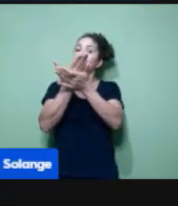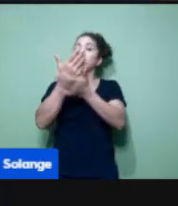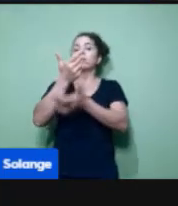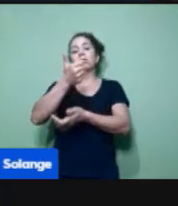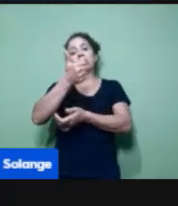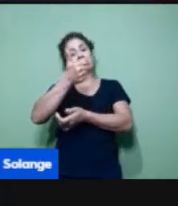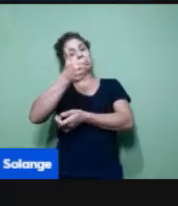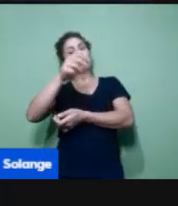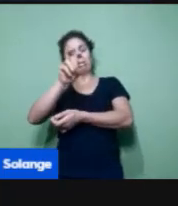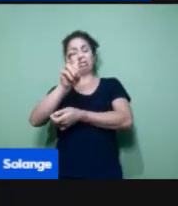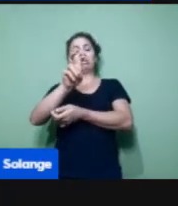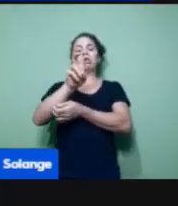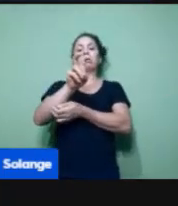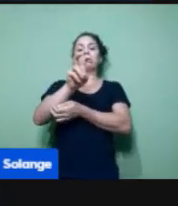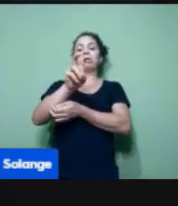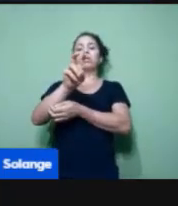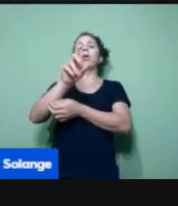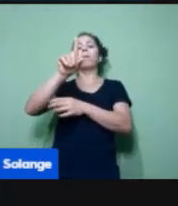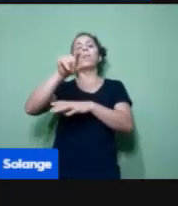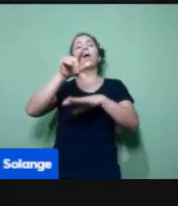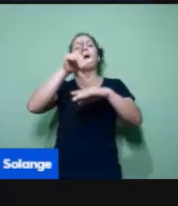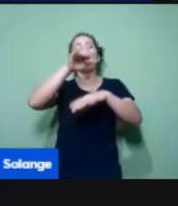para a próxima turma que vir